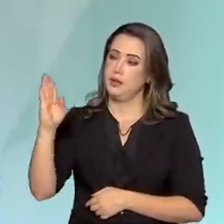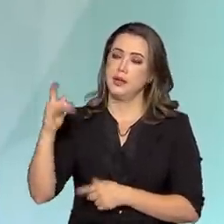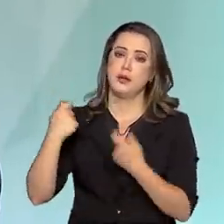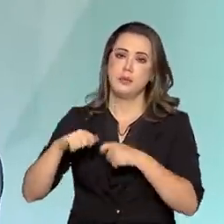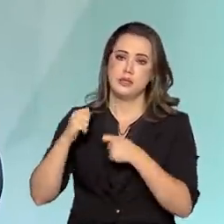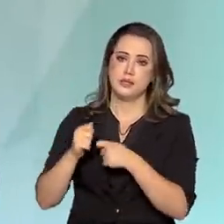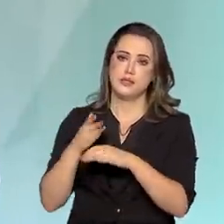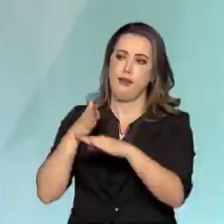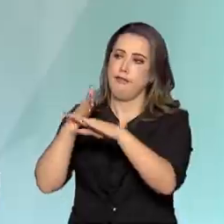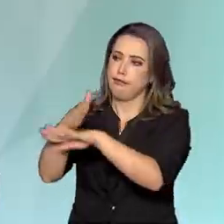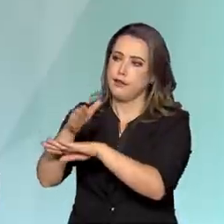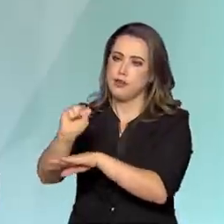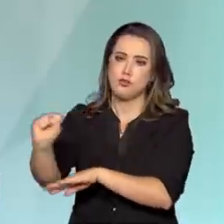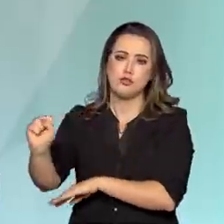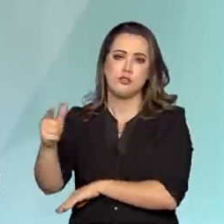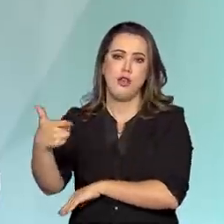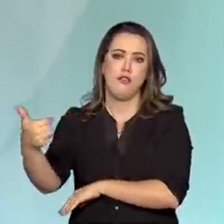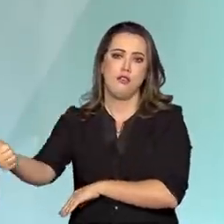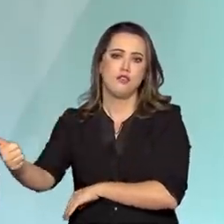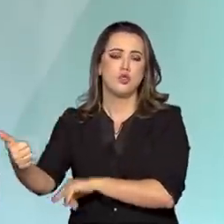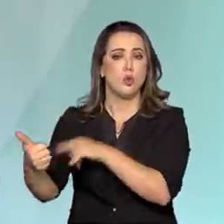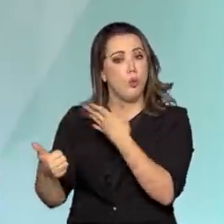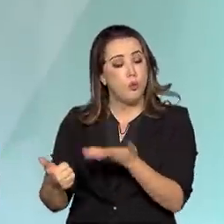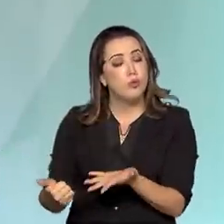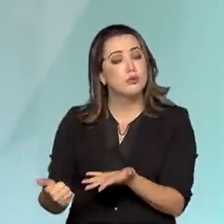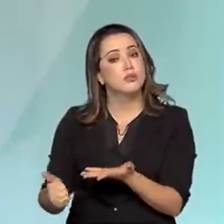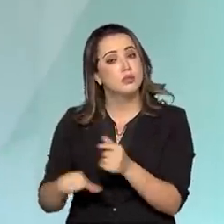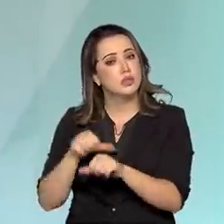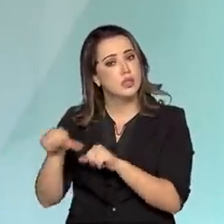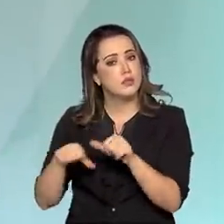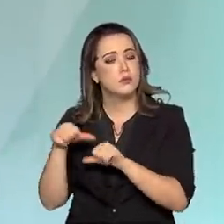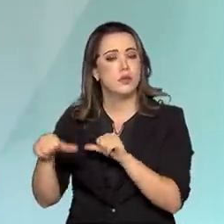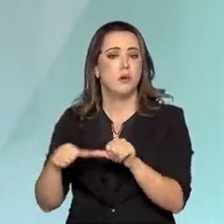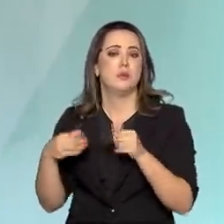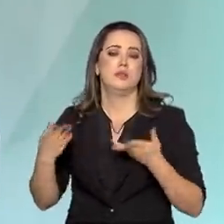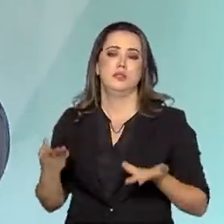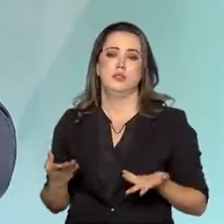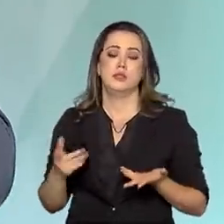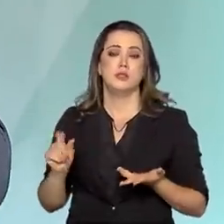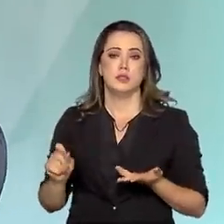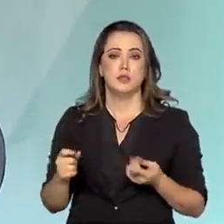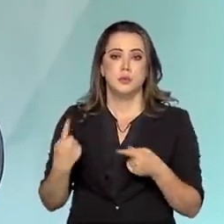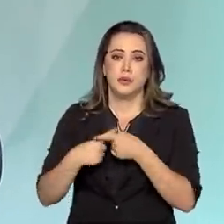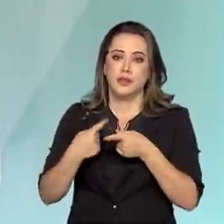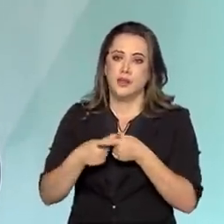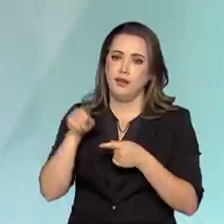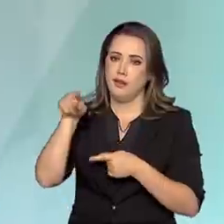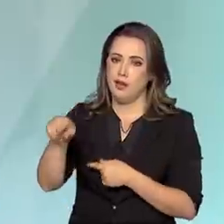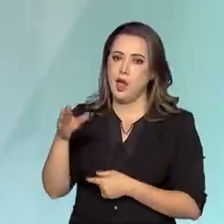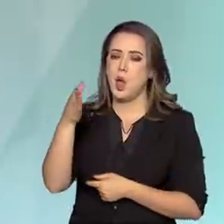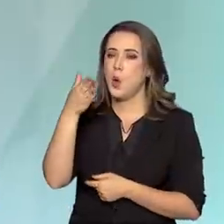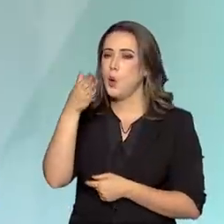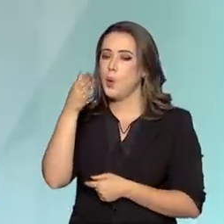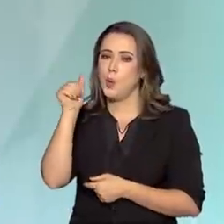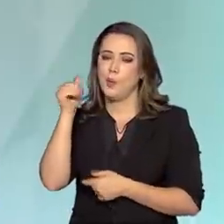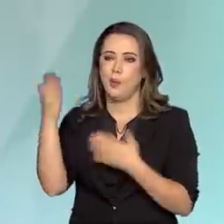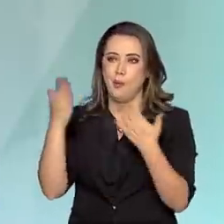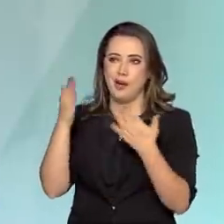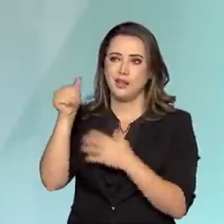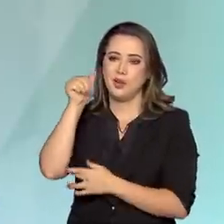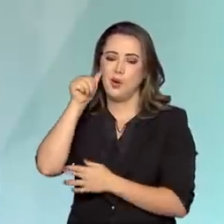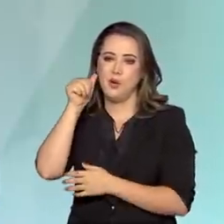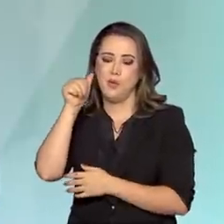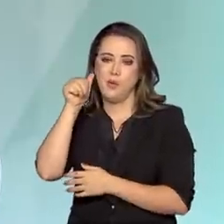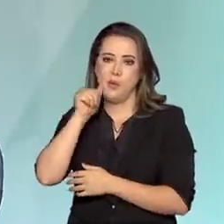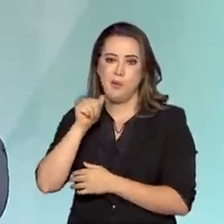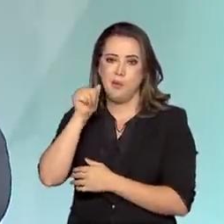para o século XXI. Ela precisa também se transformar em uma... Ela é uma distinta senhora ali no centro do Rio de Janeiro. E